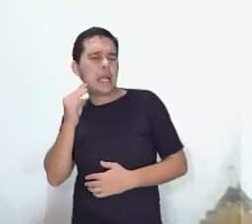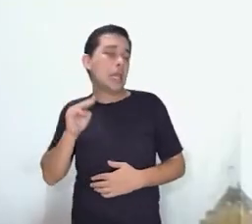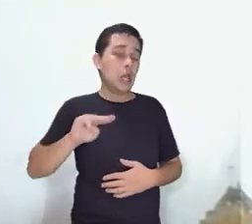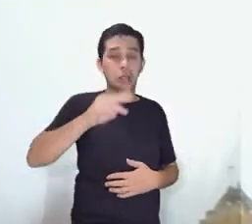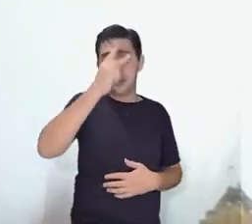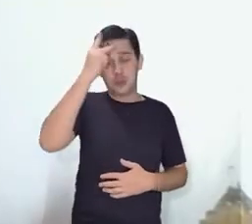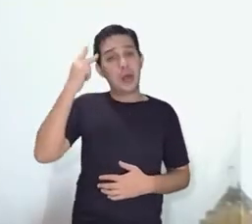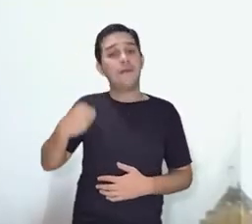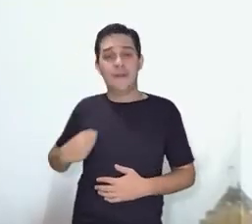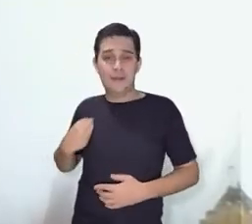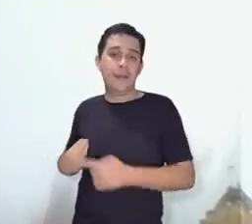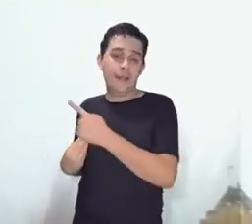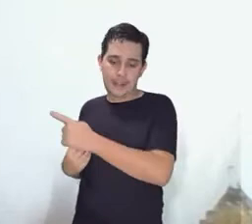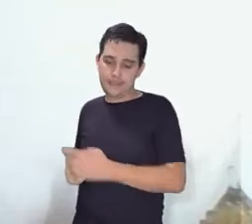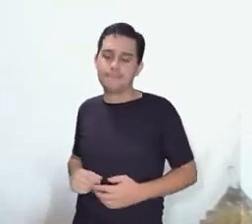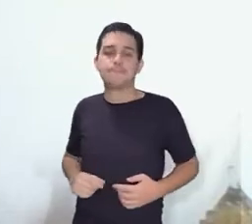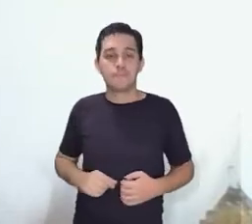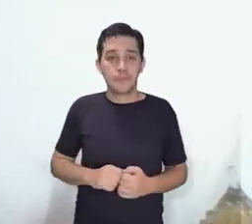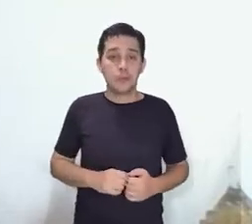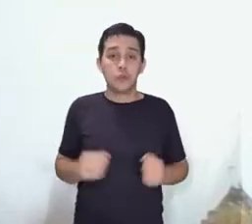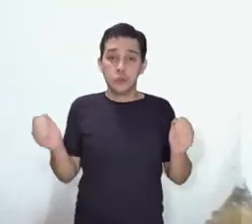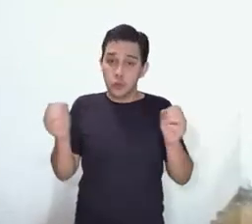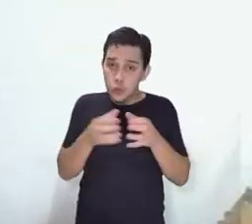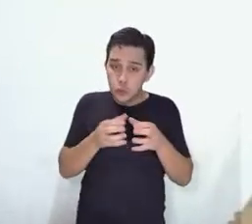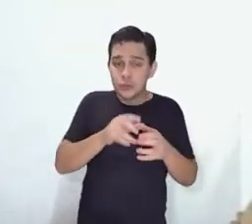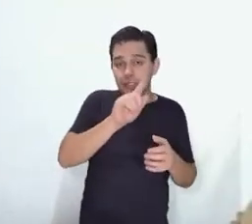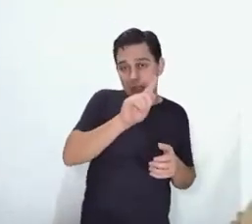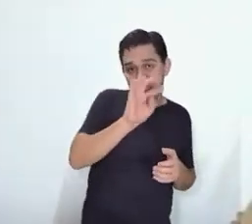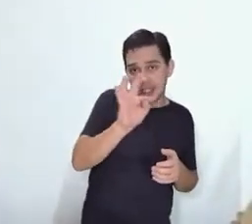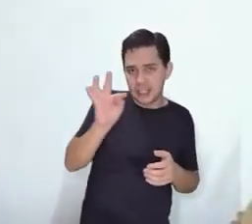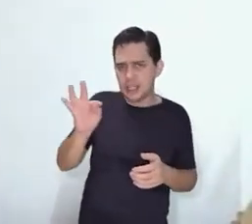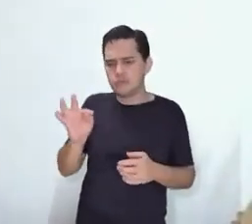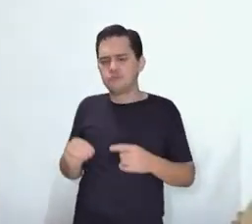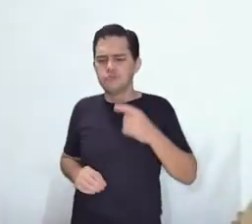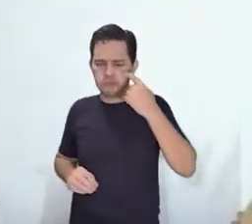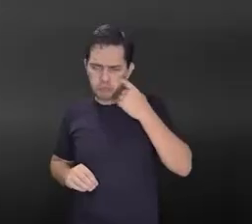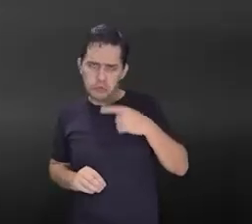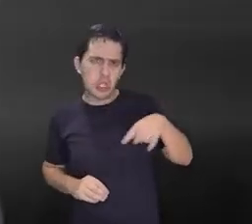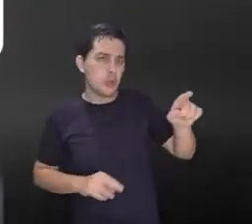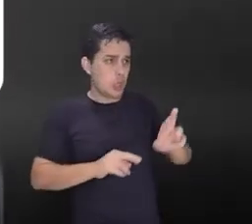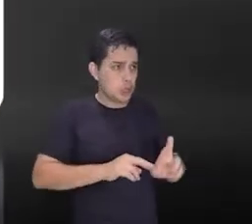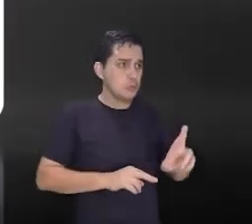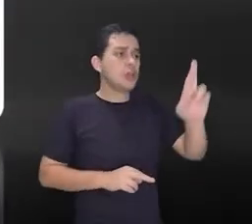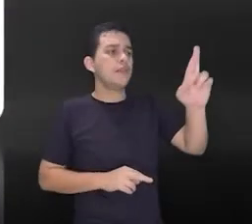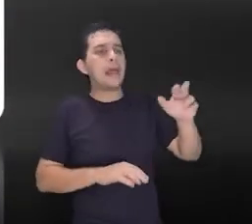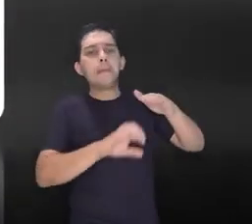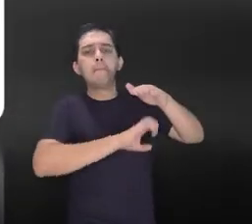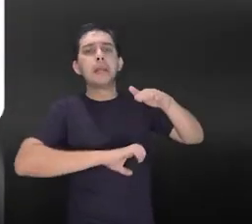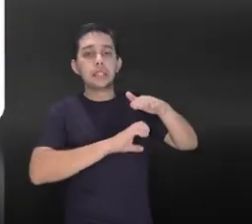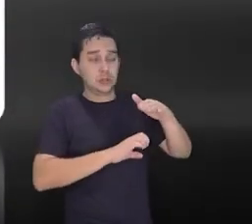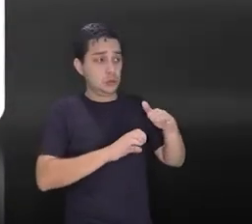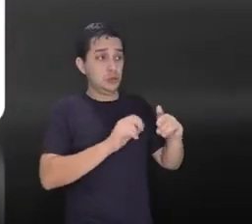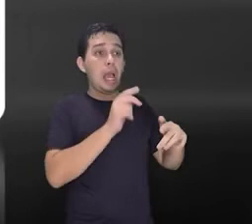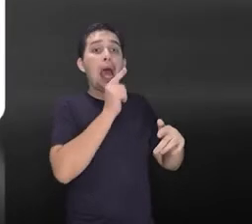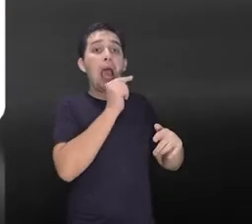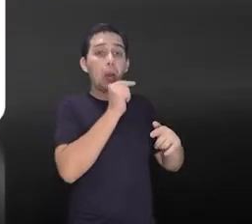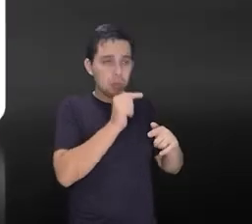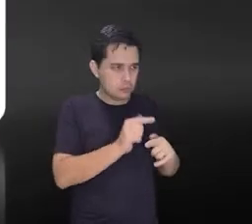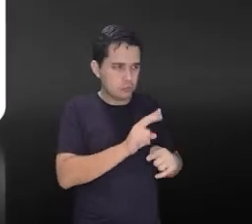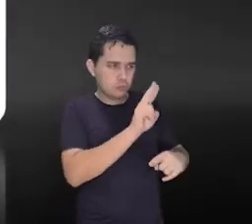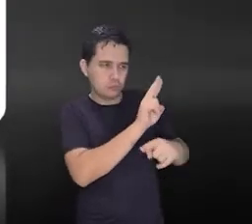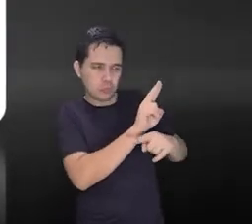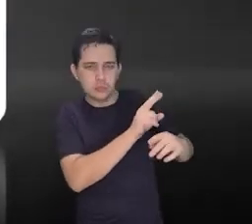recomendação ao Ministério Público, através do Grupo de Segurança Hídrica, ele requisitou que as concessionárias Águas de Jutunaíba